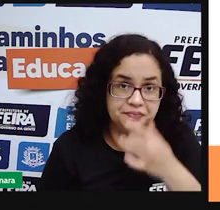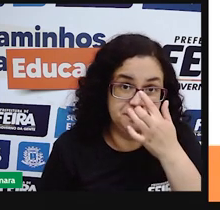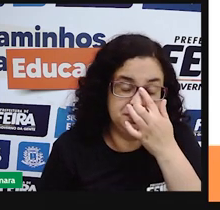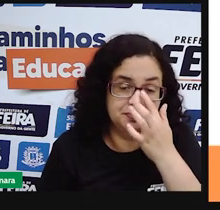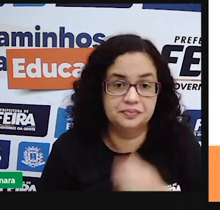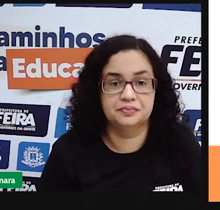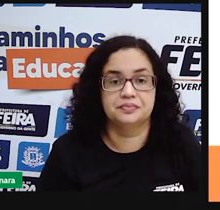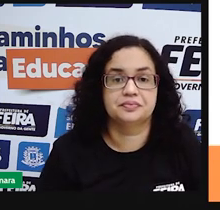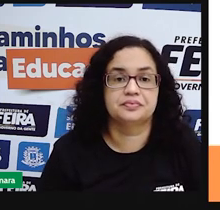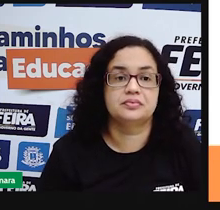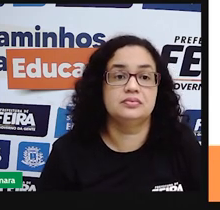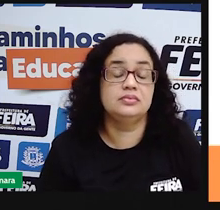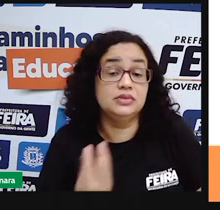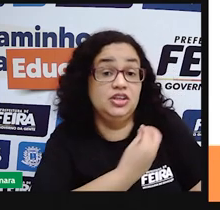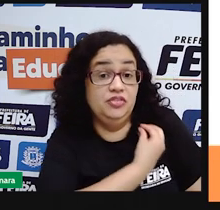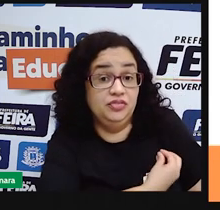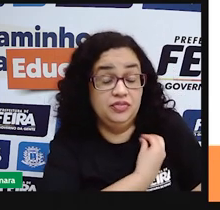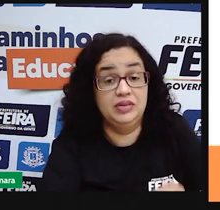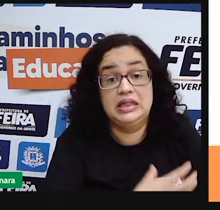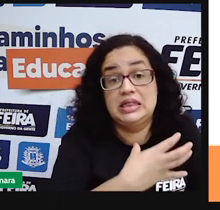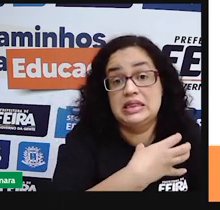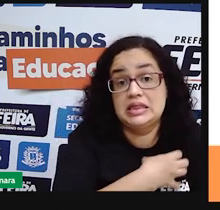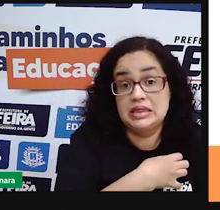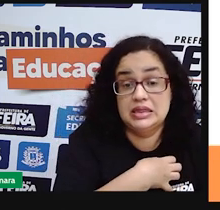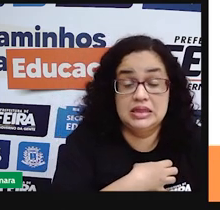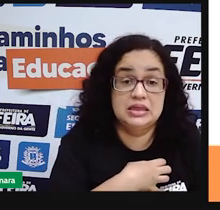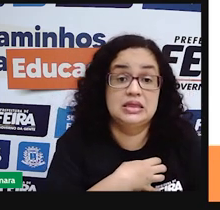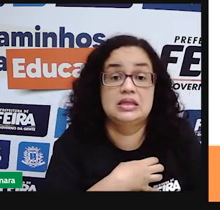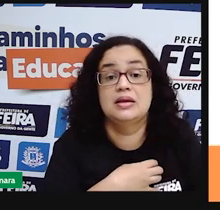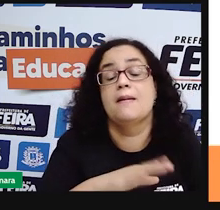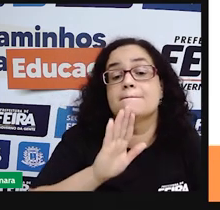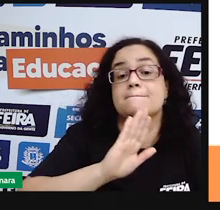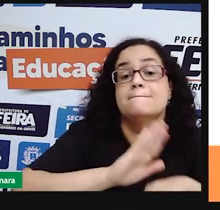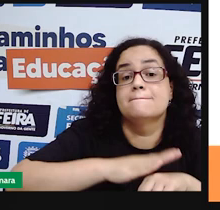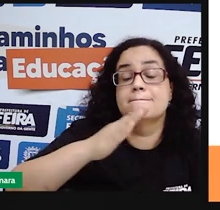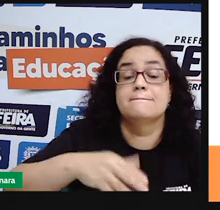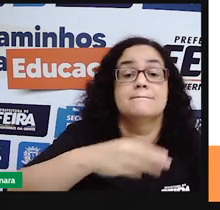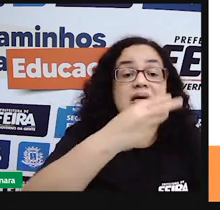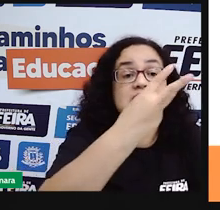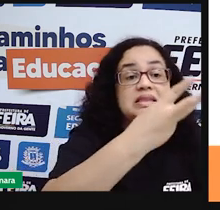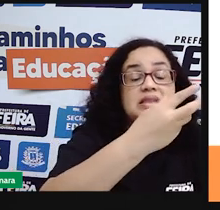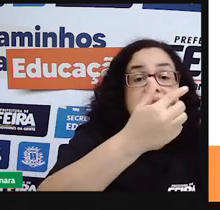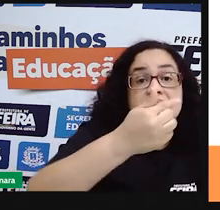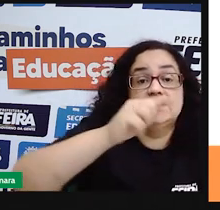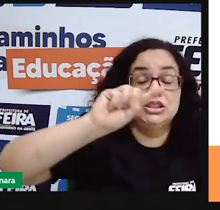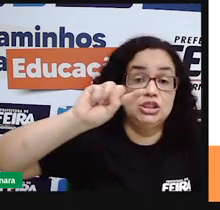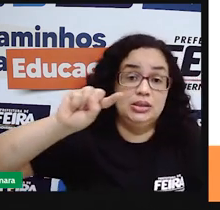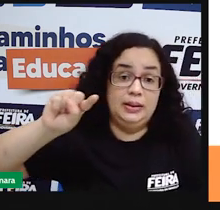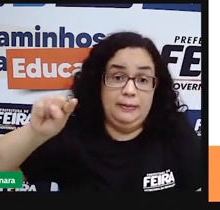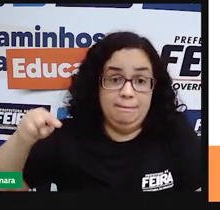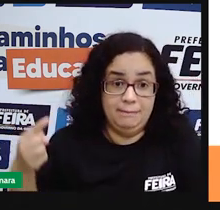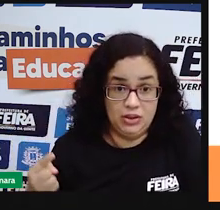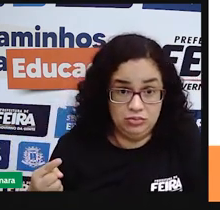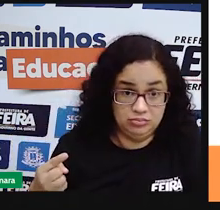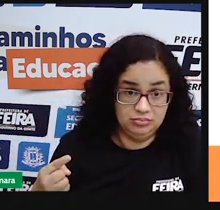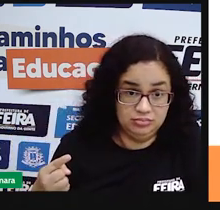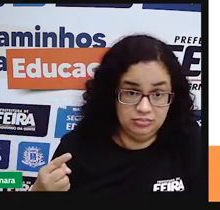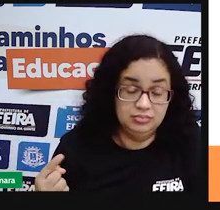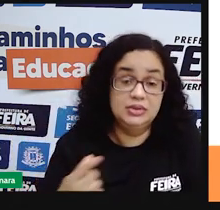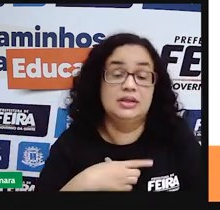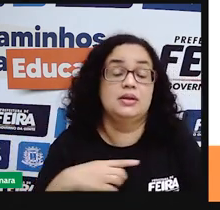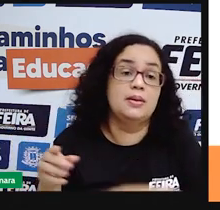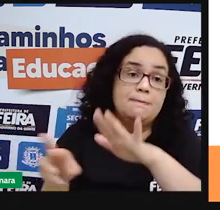Vivem na Bahia atualmente cerca de mais de 37 mil indivíduos, representando aí